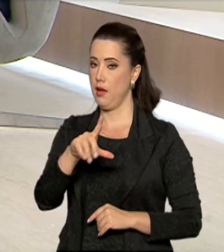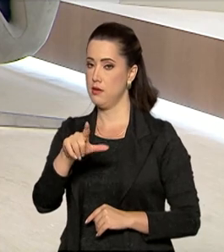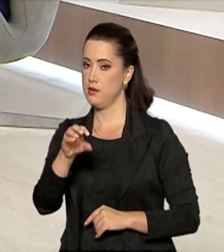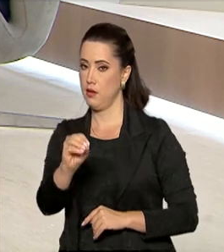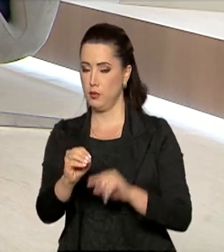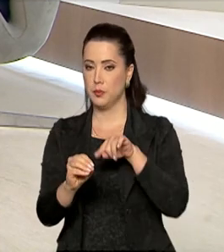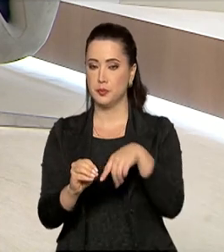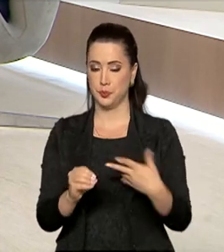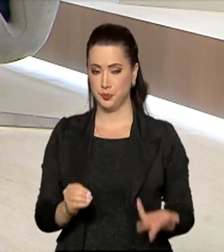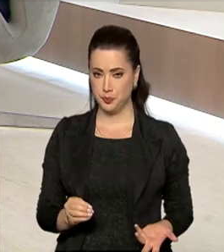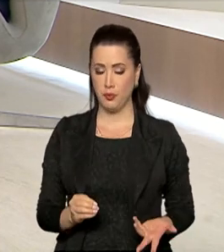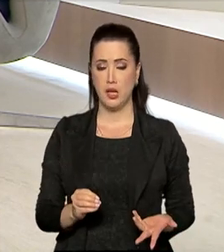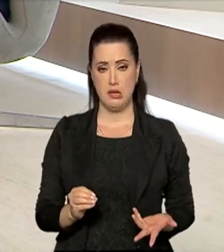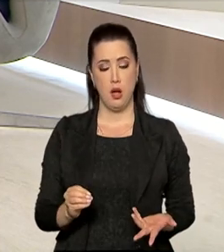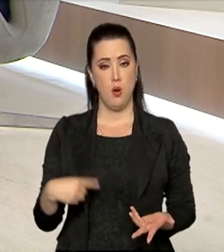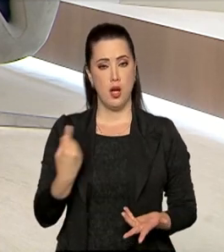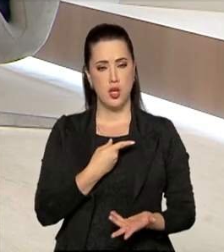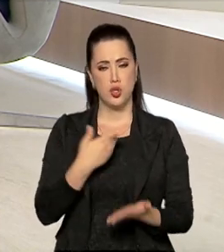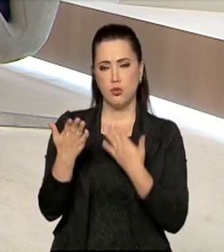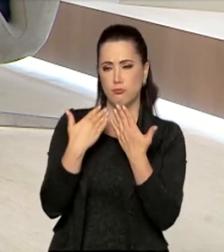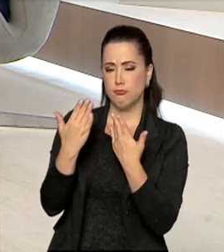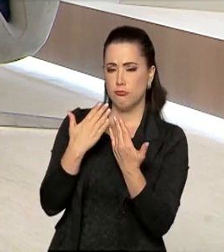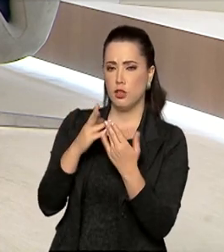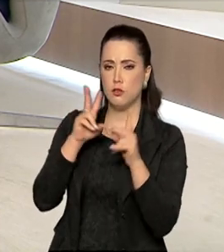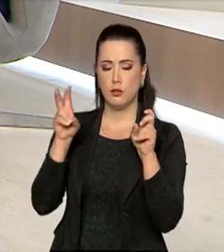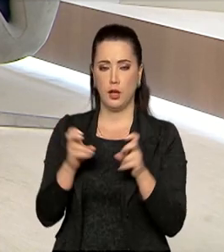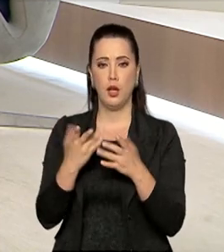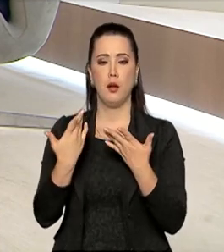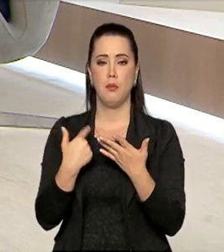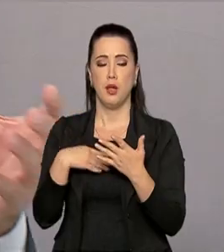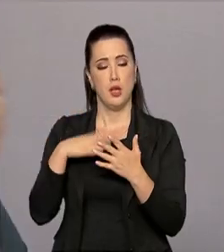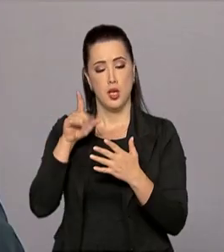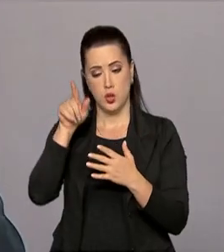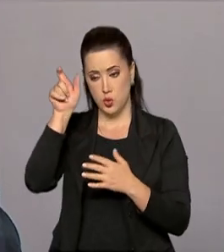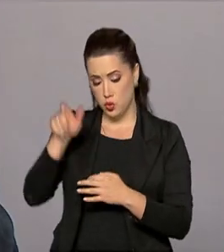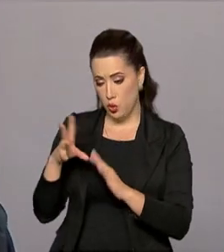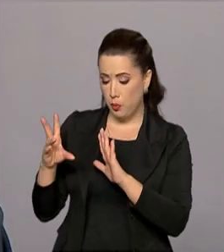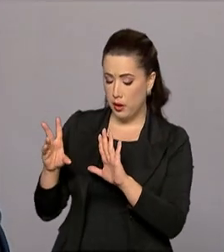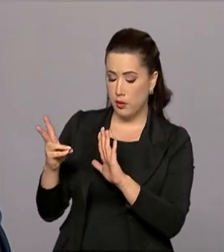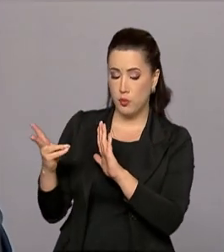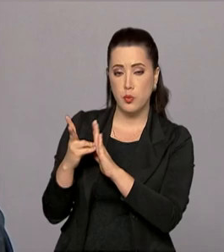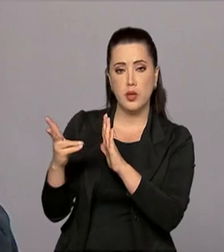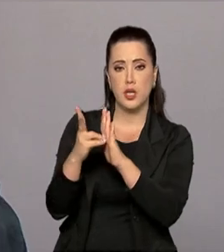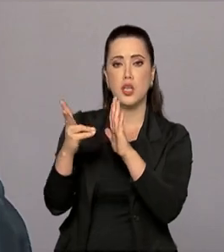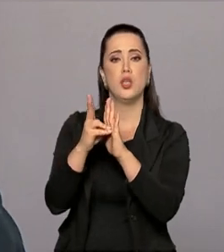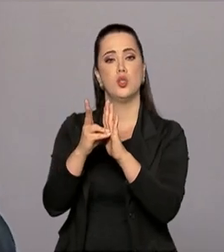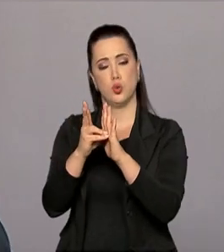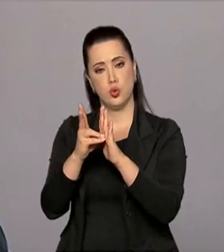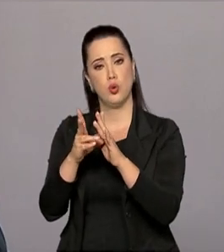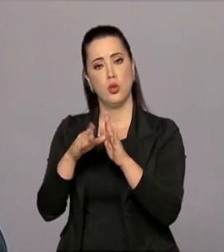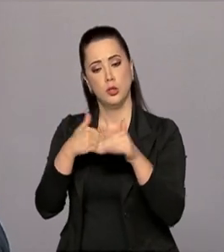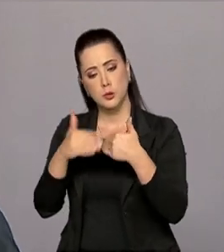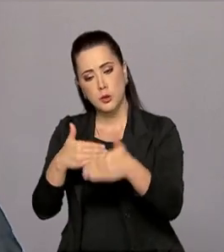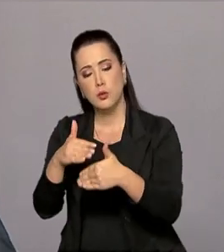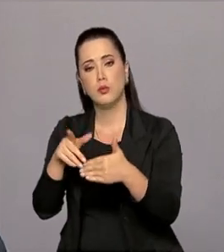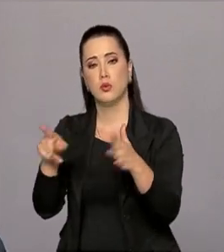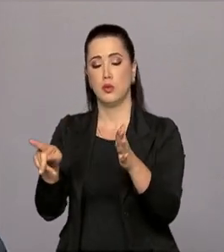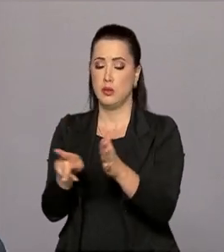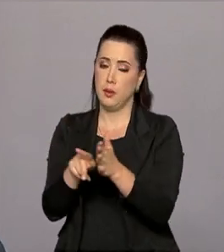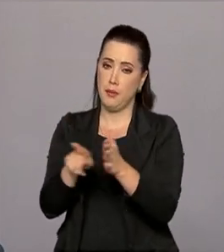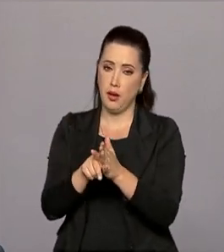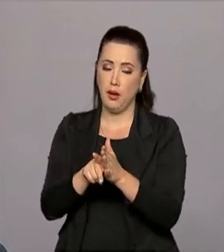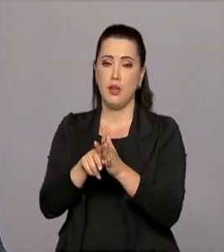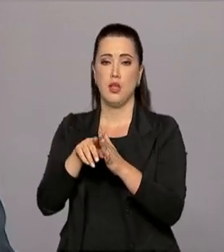Presidente, no primeiro bloco a gente falou um pouco dessa questão do protagonismo dos indígenas, falamos do etno-desenvolvimento, que é um exemplo desse